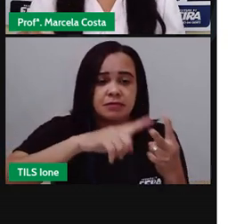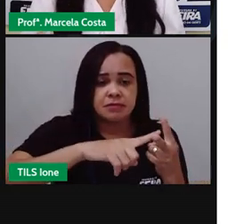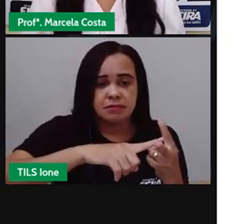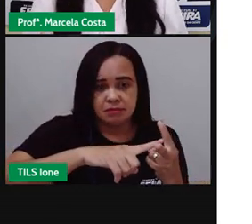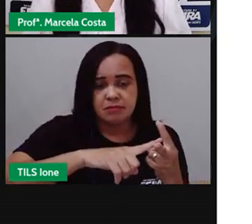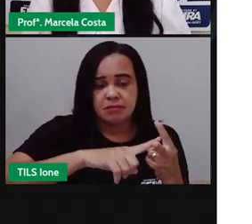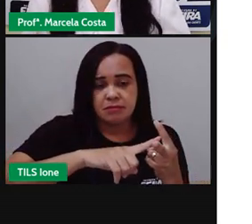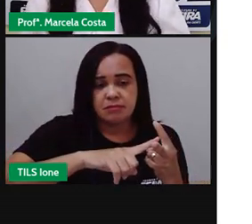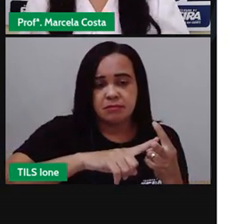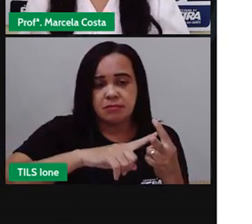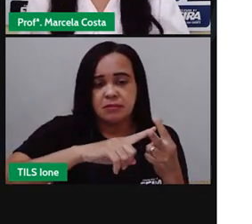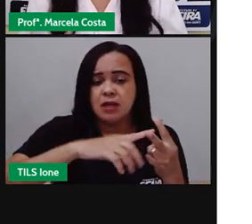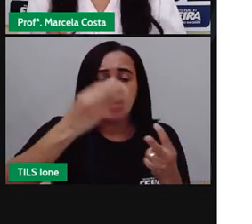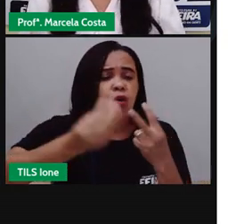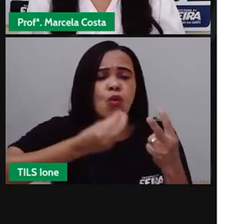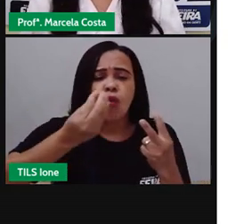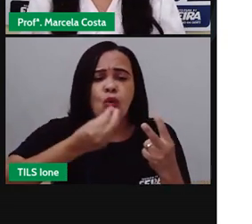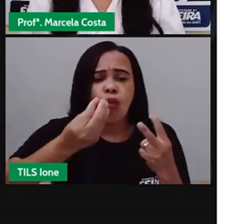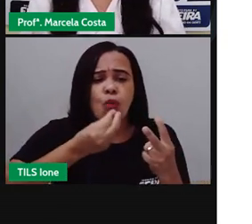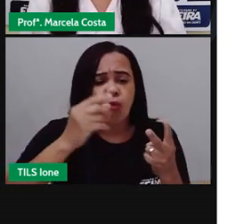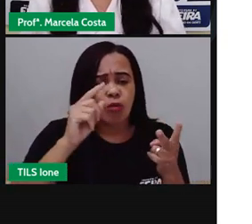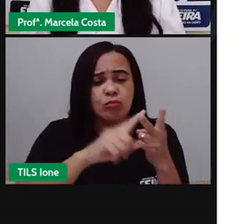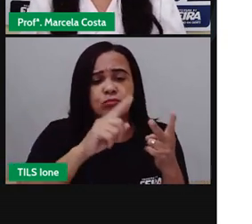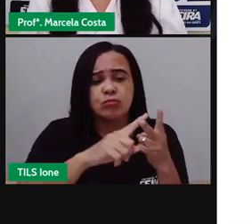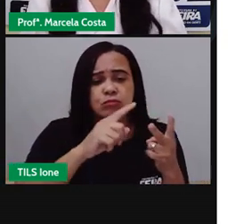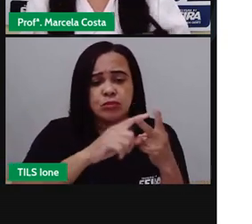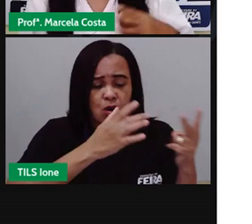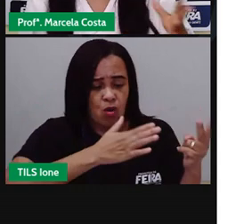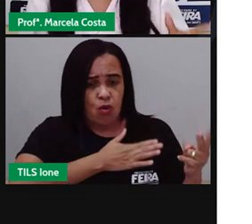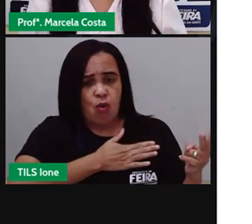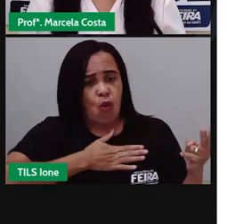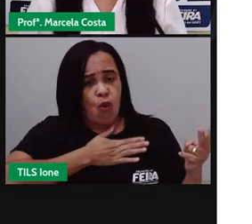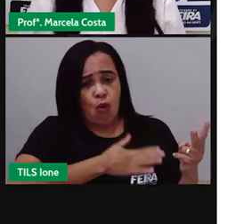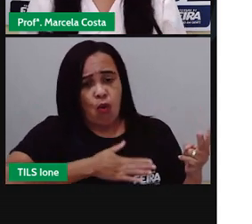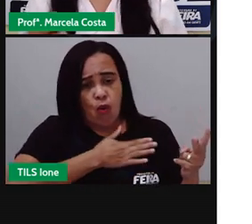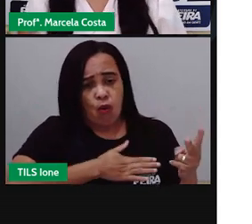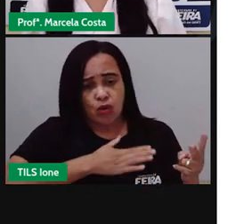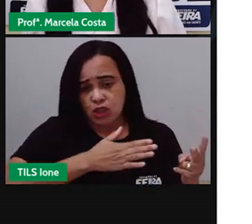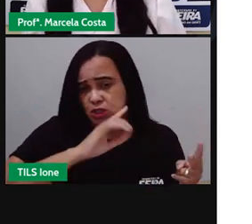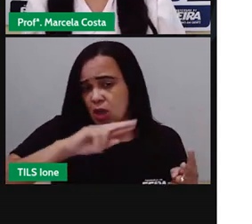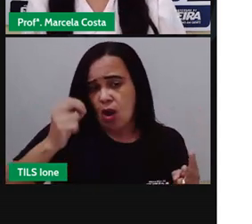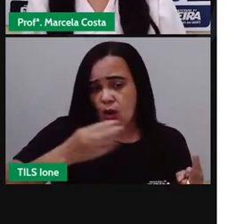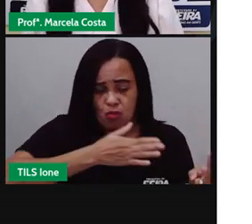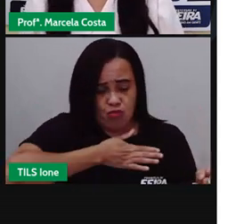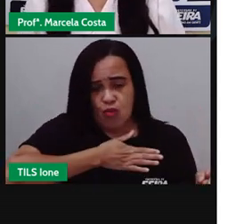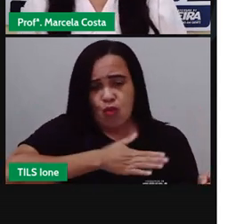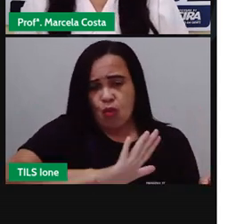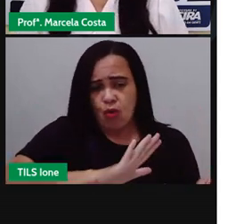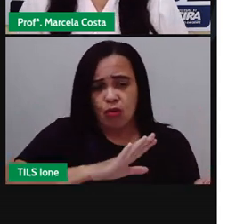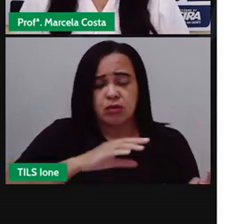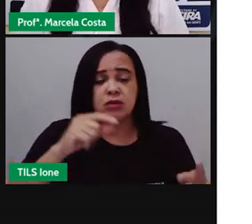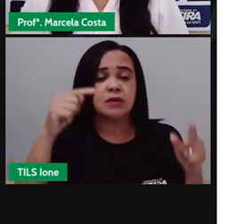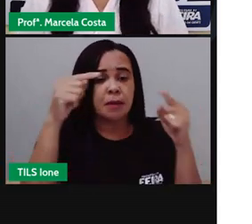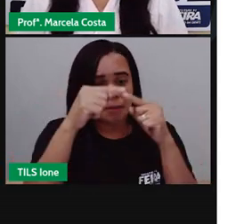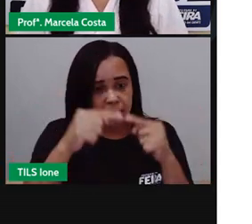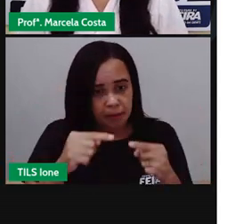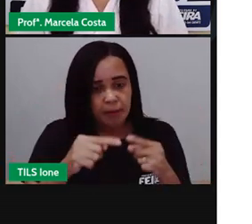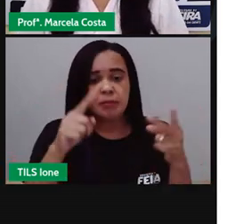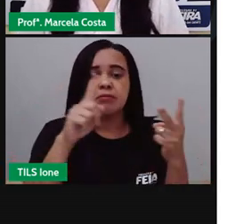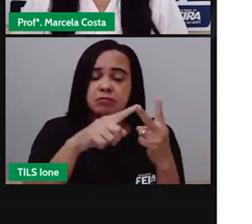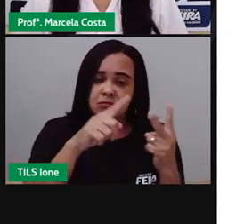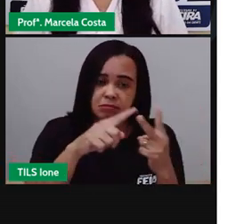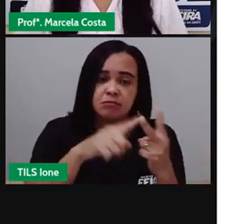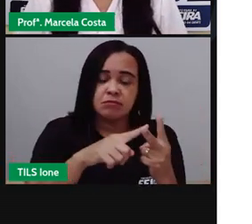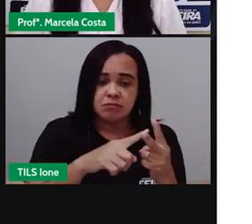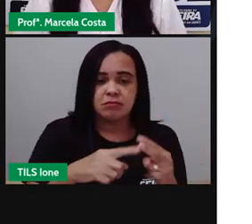tendências de gostos o que gosta mais o que gosta menos e a gente precisa